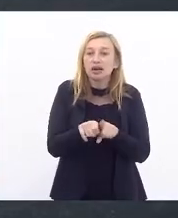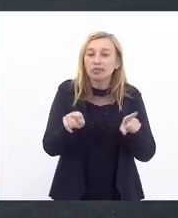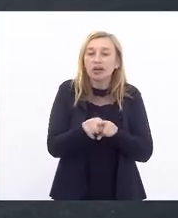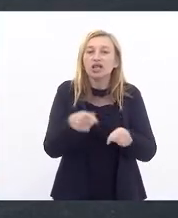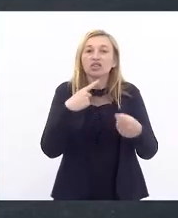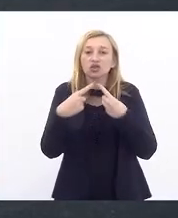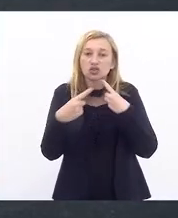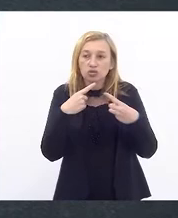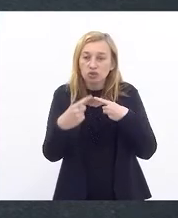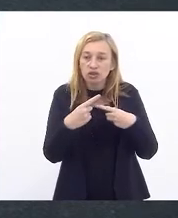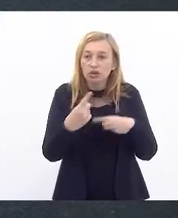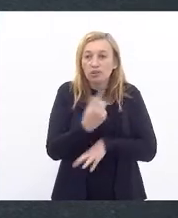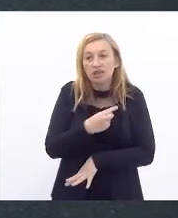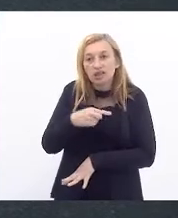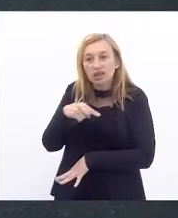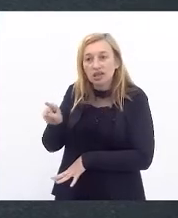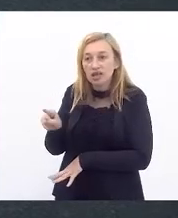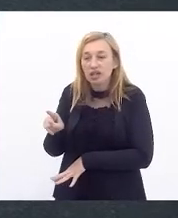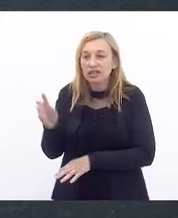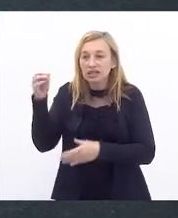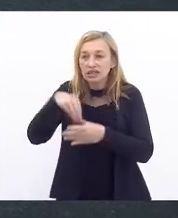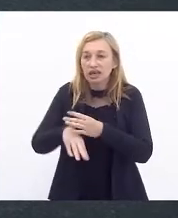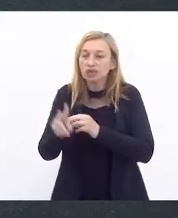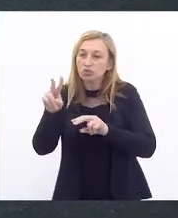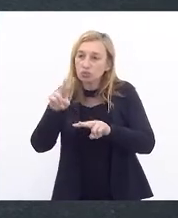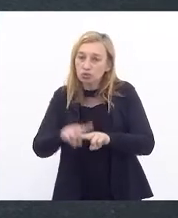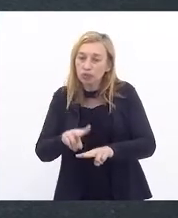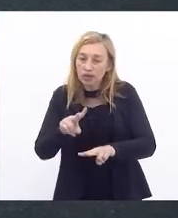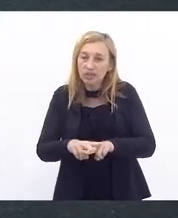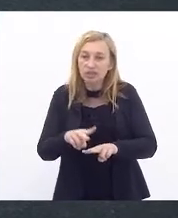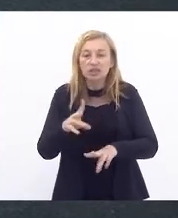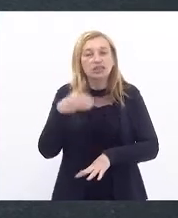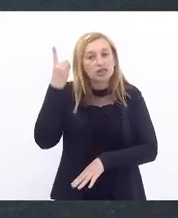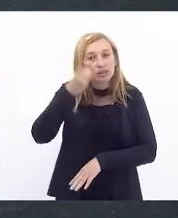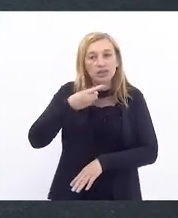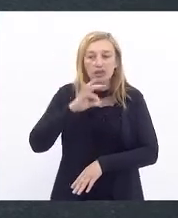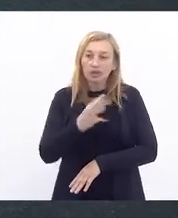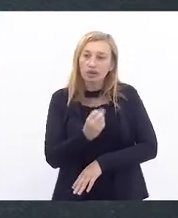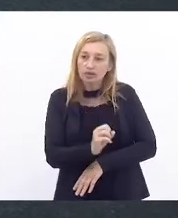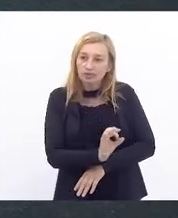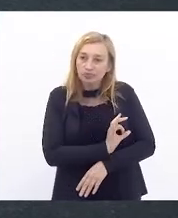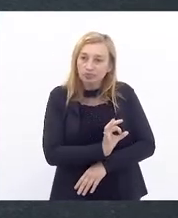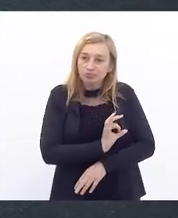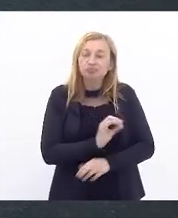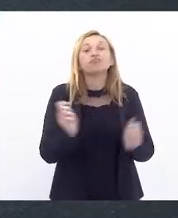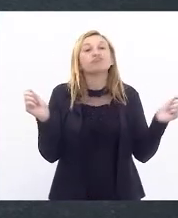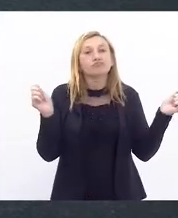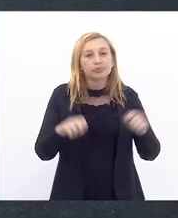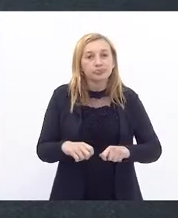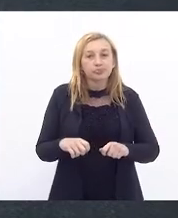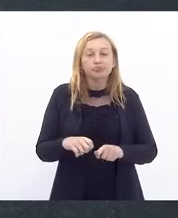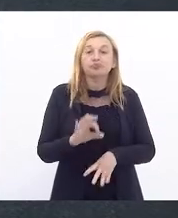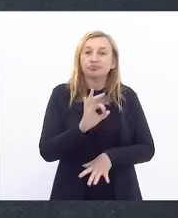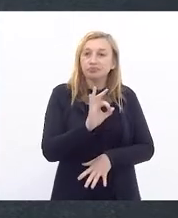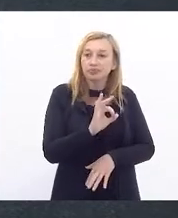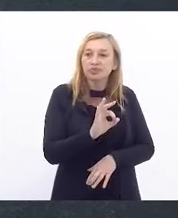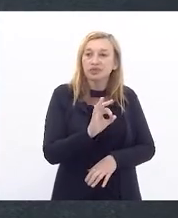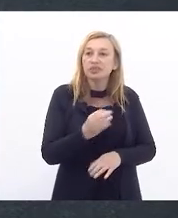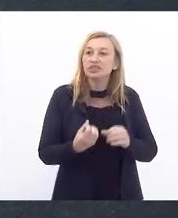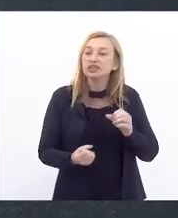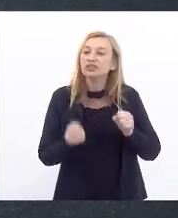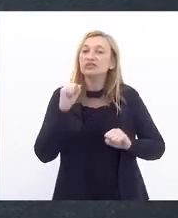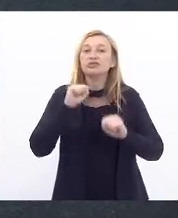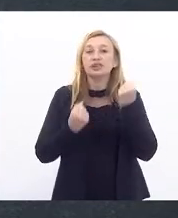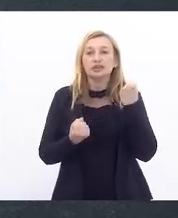para a gente levar para dentro dos presídios, deputada Marta Rocha, a possibilidade de fábricas